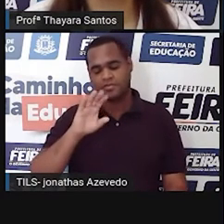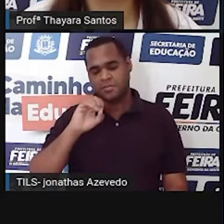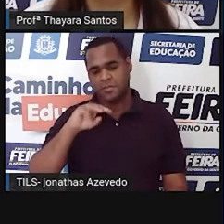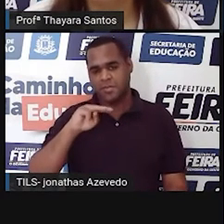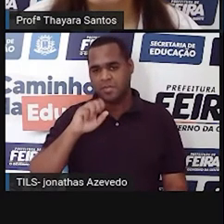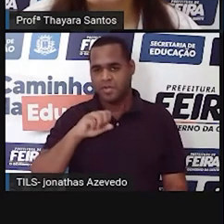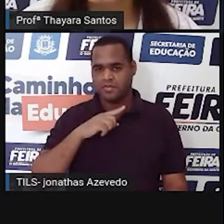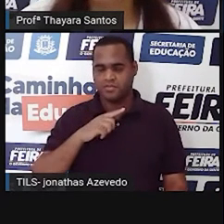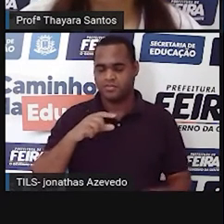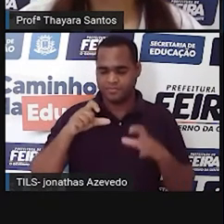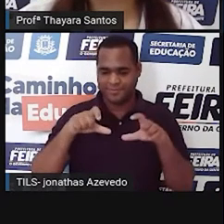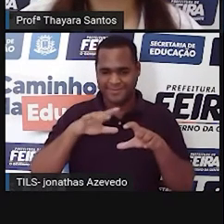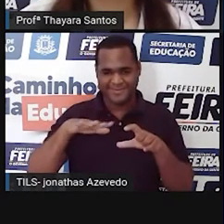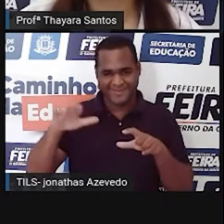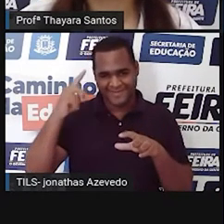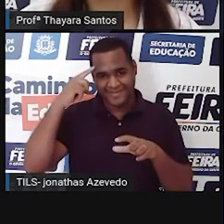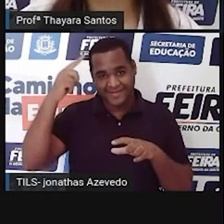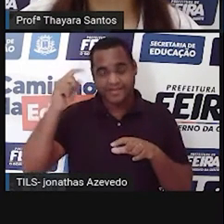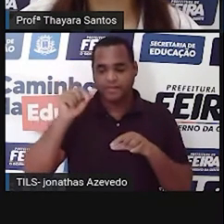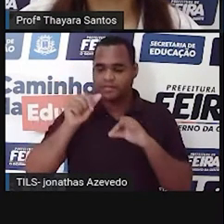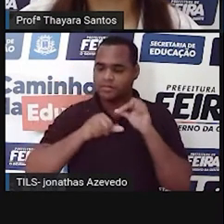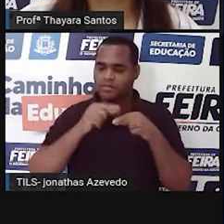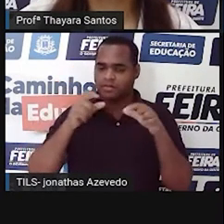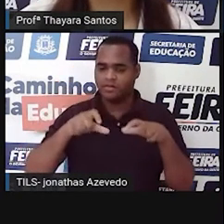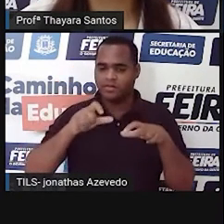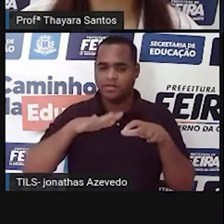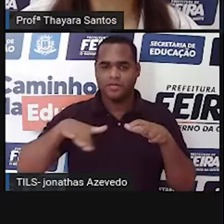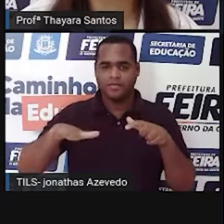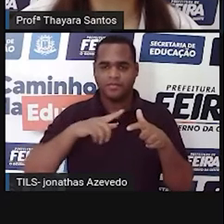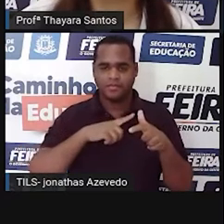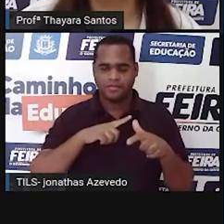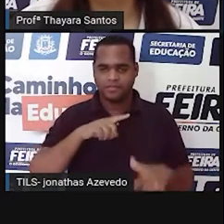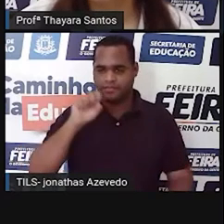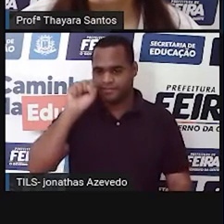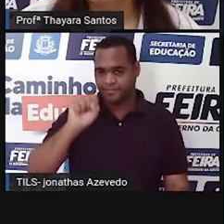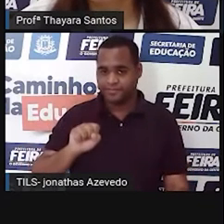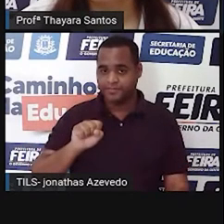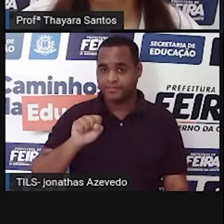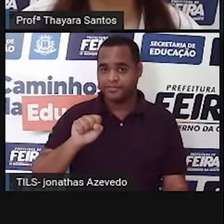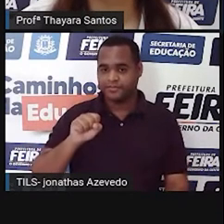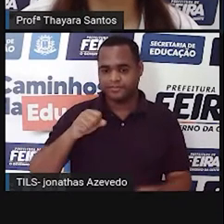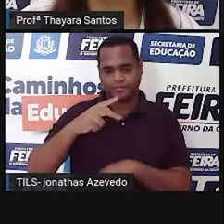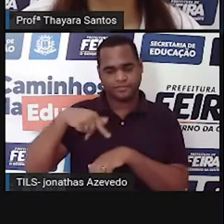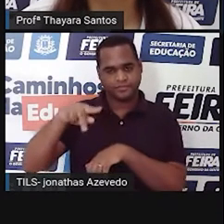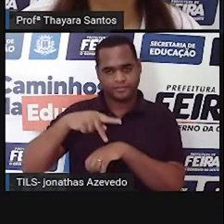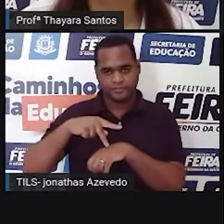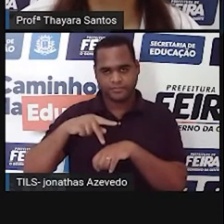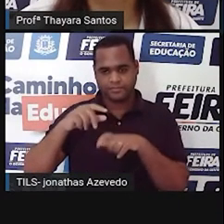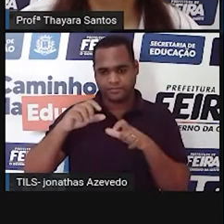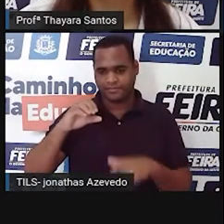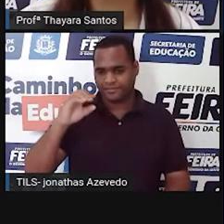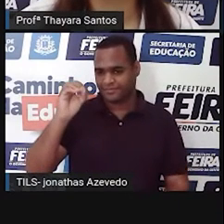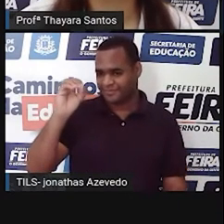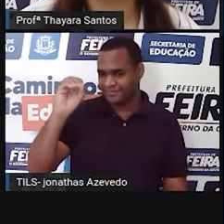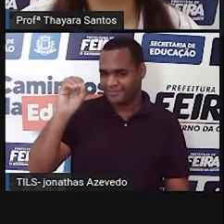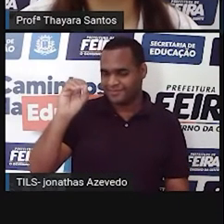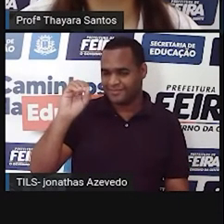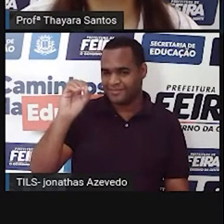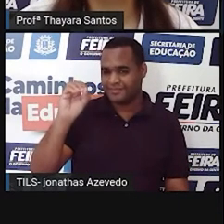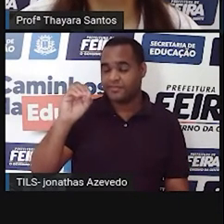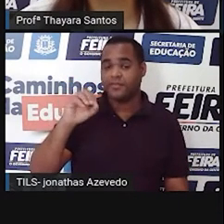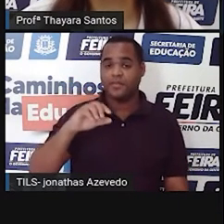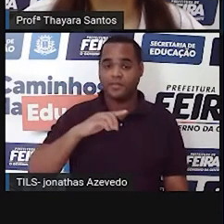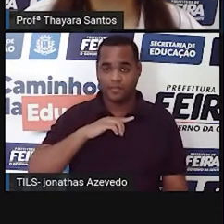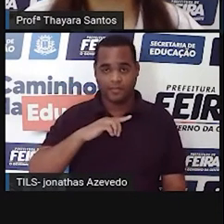clima de lá é temperado. Ele se localiza na região sul do nosso país. Então, lá no Rio Grande do Sul é que está